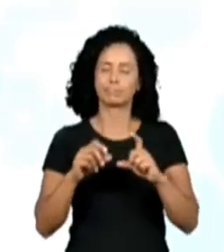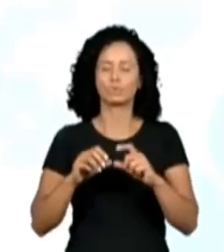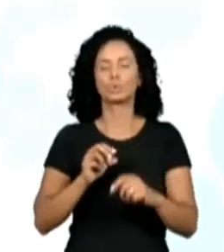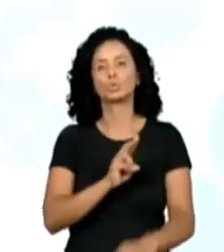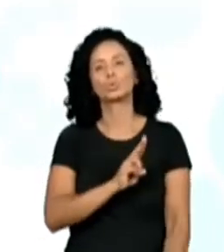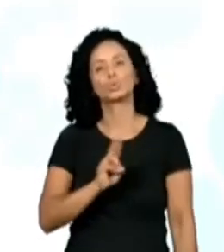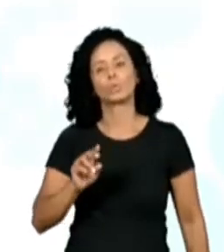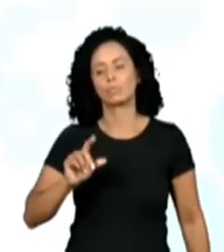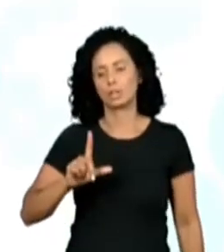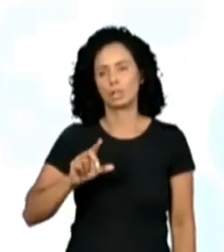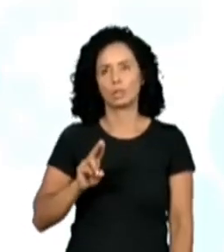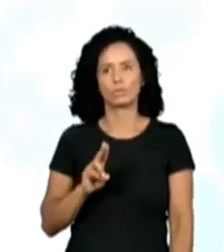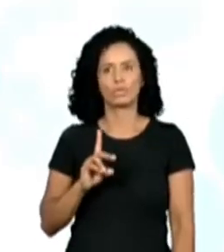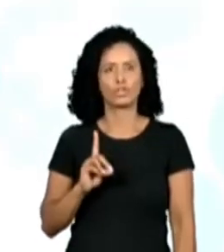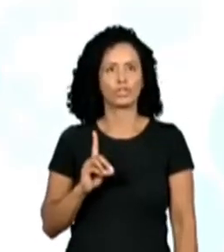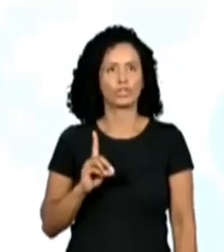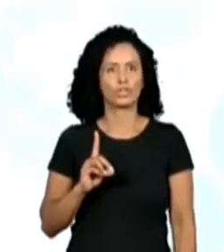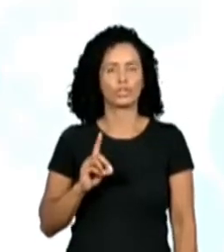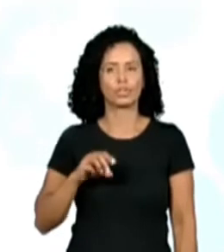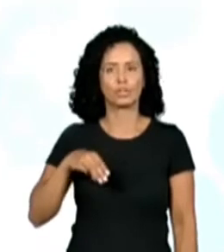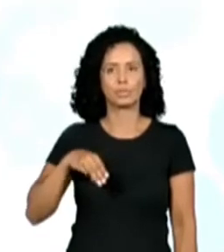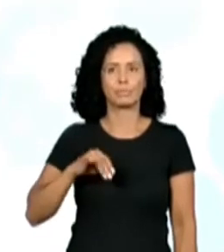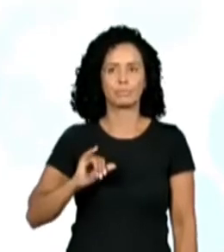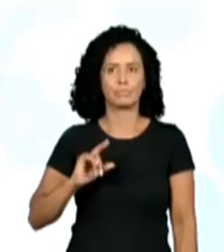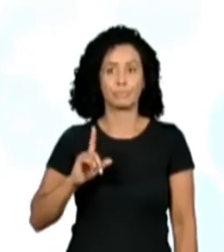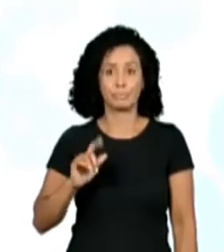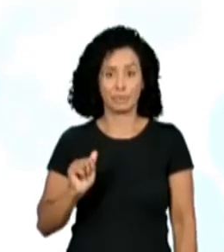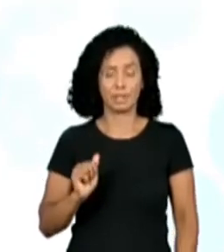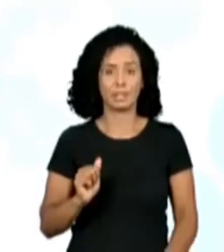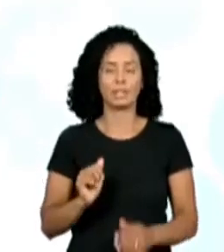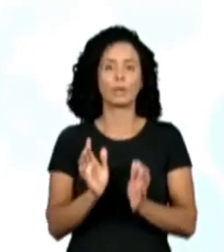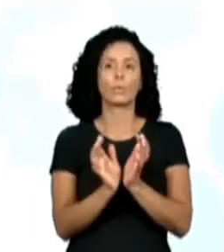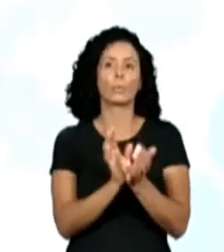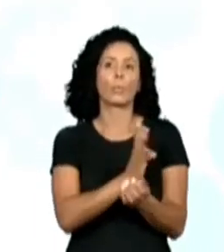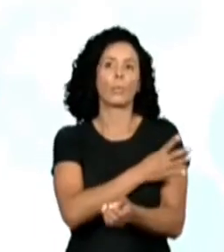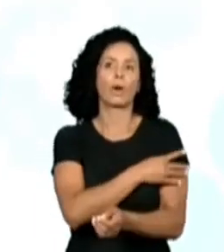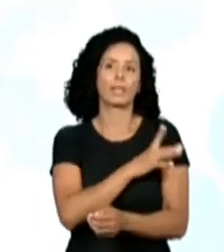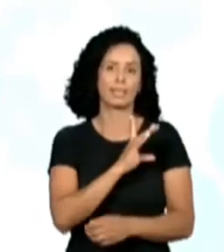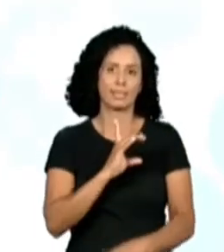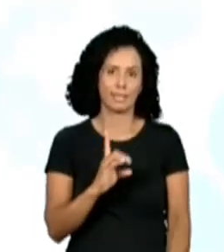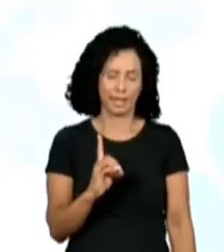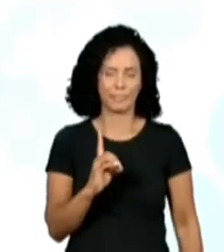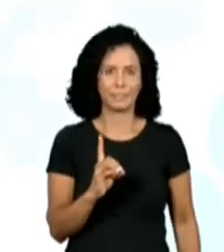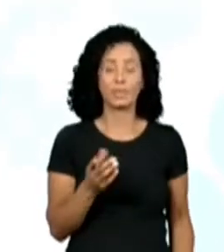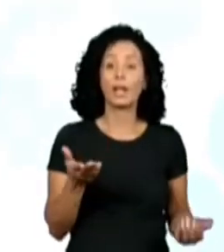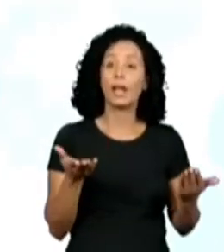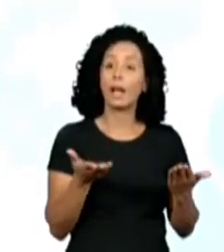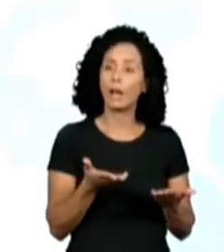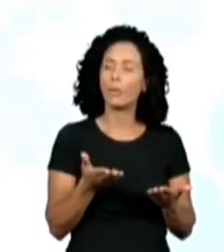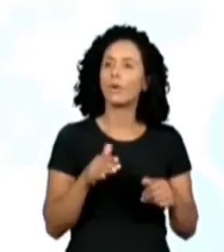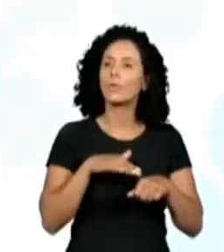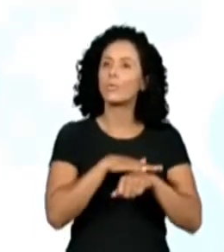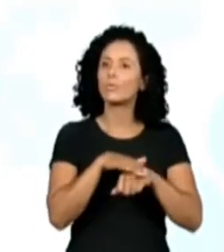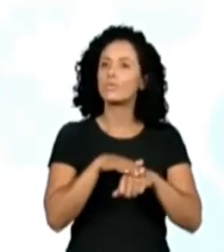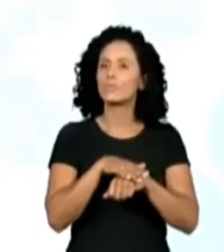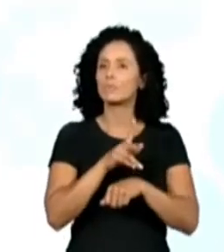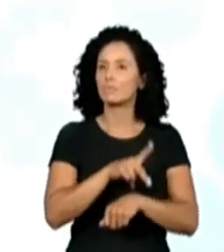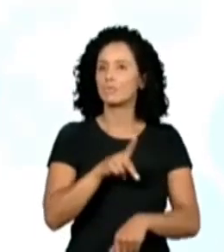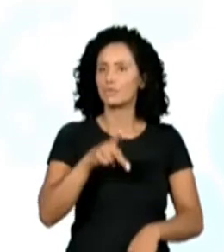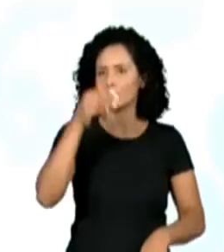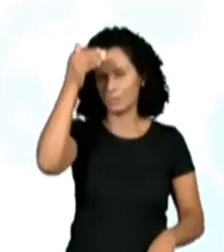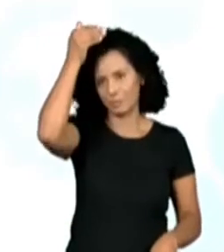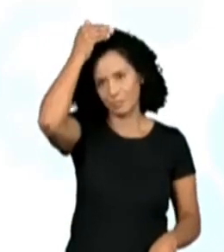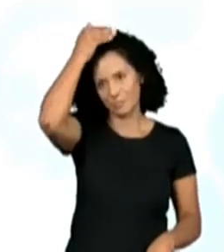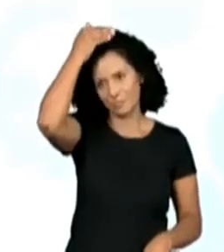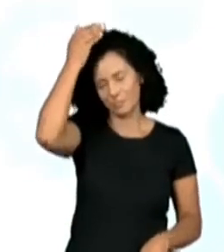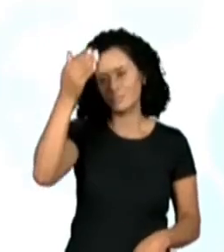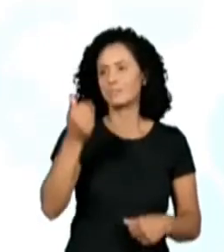congratulations. Fourth D é do quarto ano de. E agora a gente está falando aqui com o Luiz Fernando, professor lá de São José dos